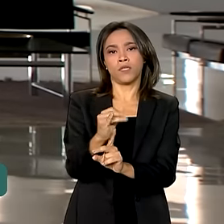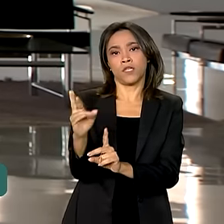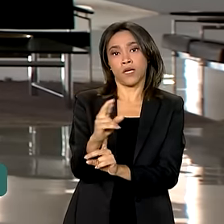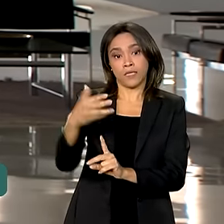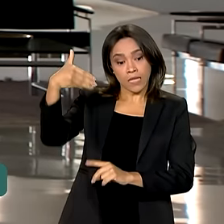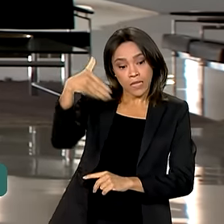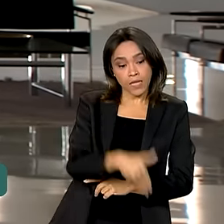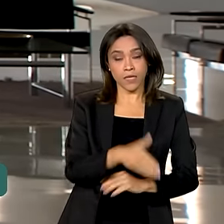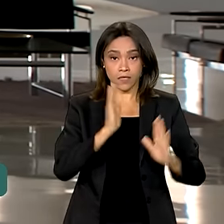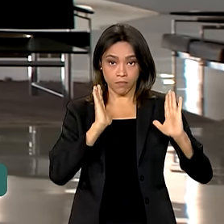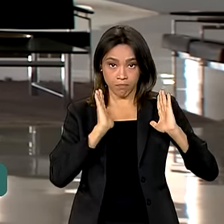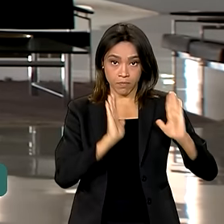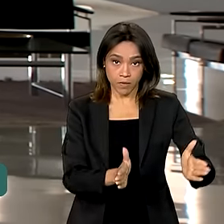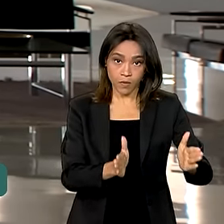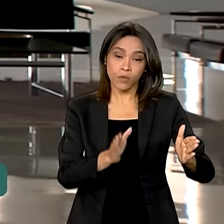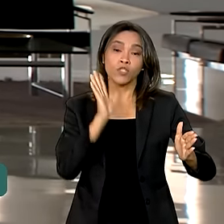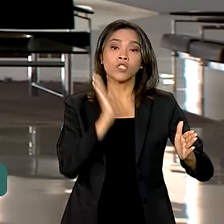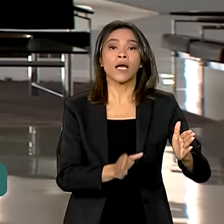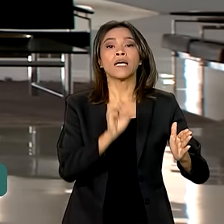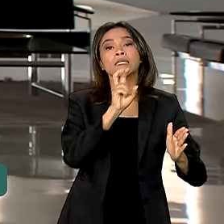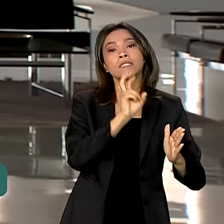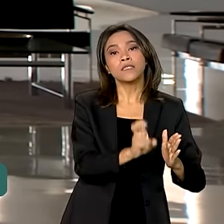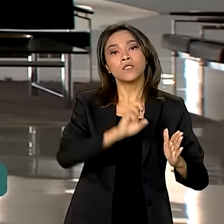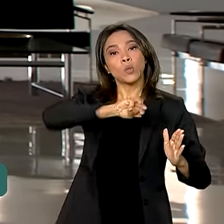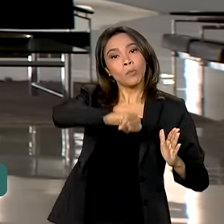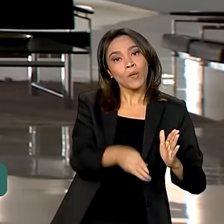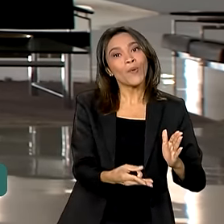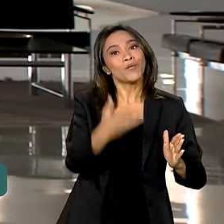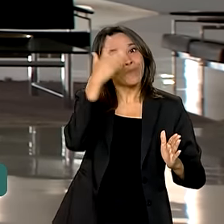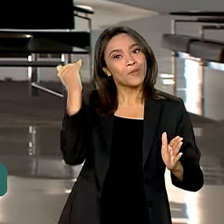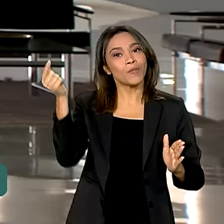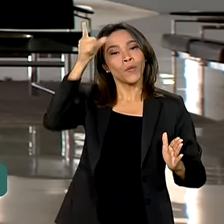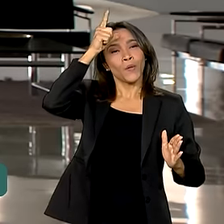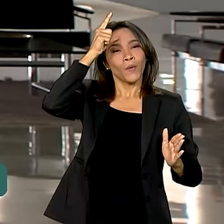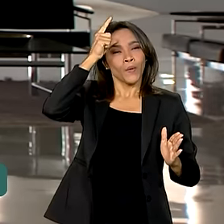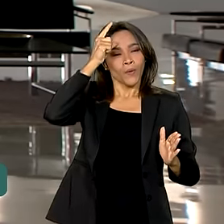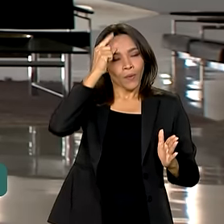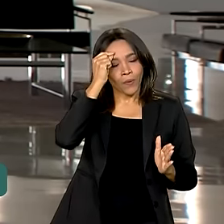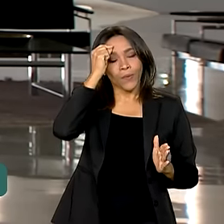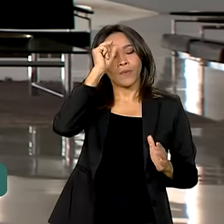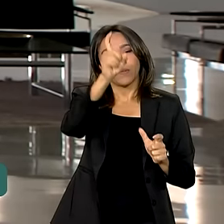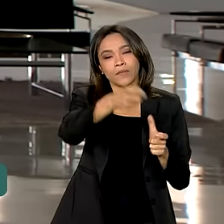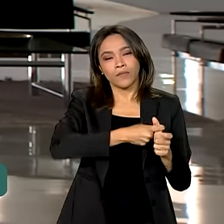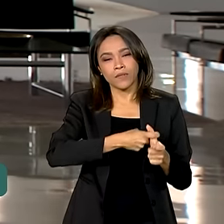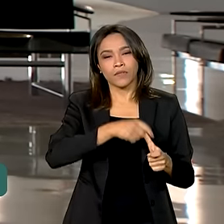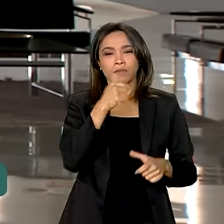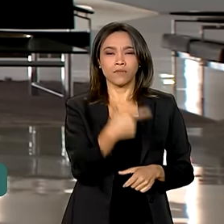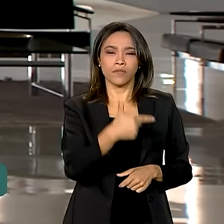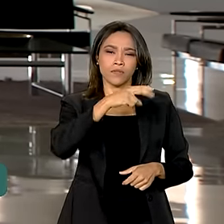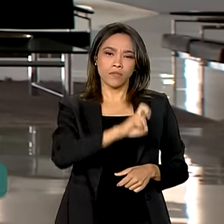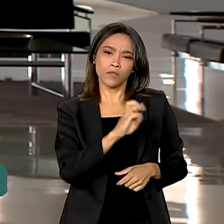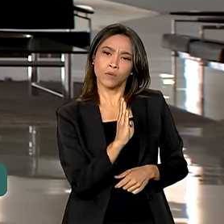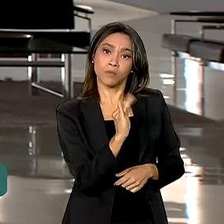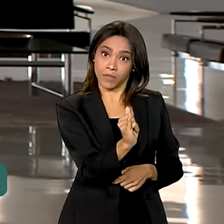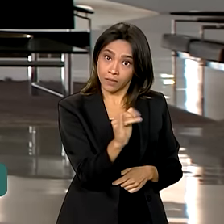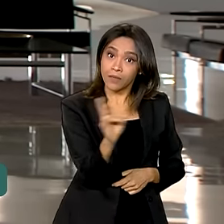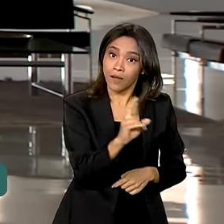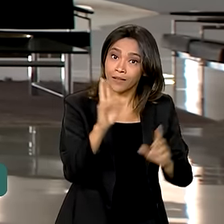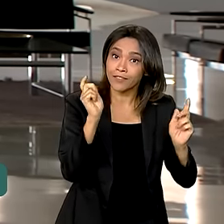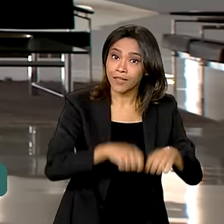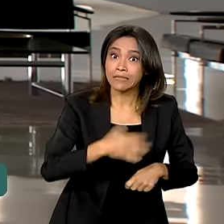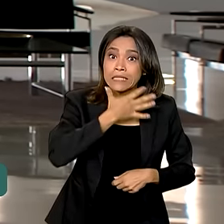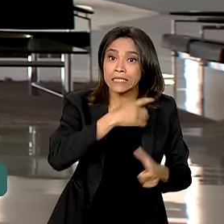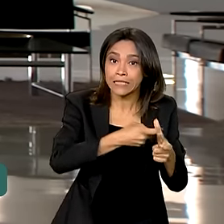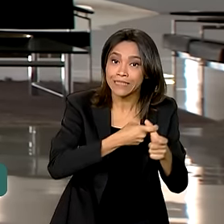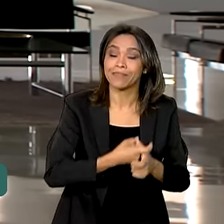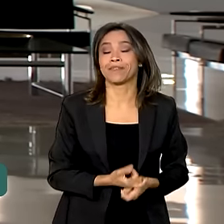faixa 1 foram 5 milhões de beneficiados até o momento com a negociação de 25 bilhões de reais em débitos.